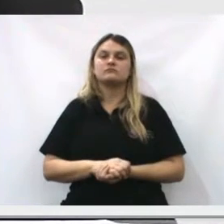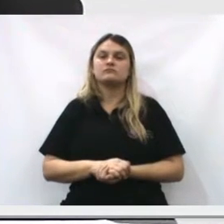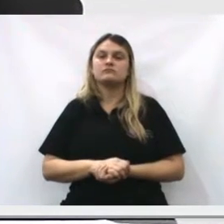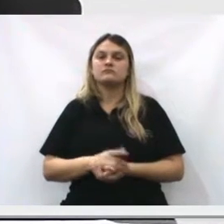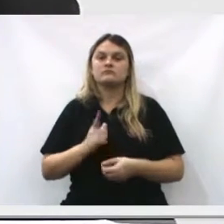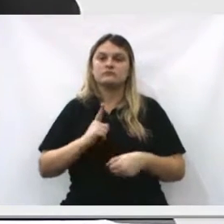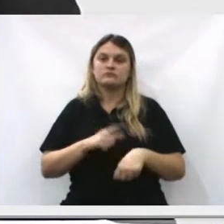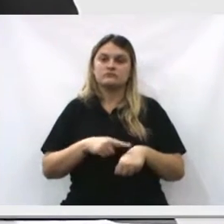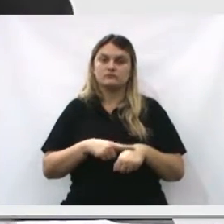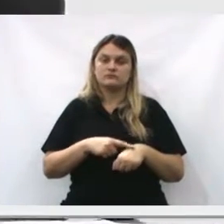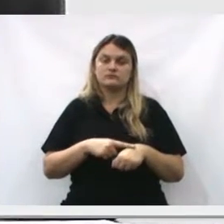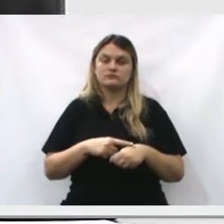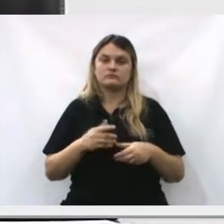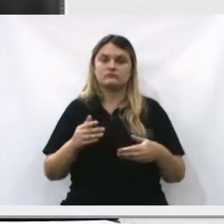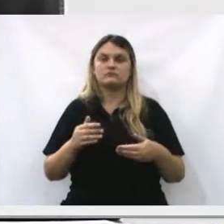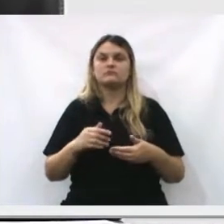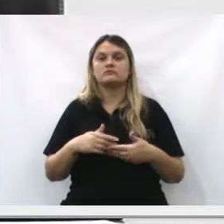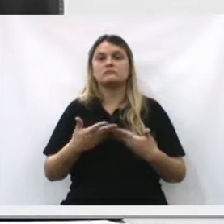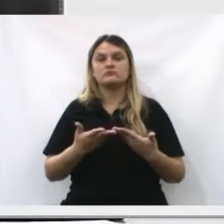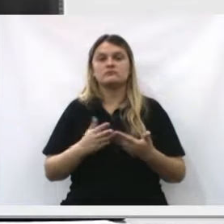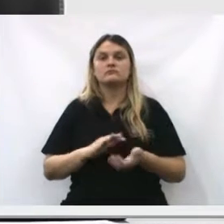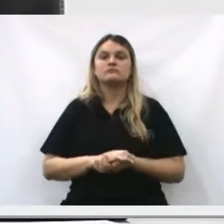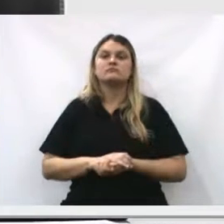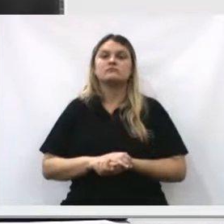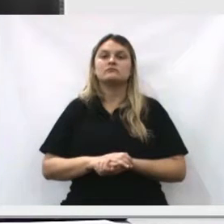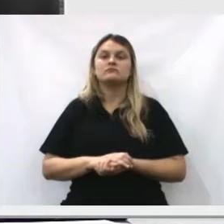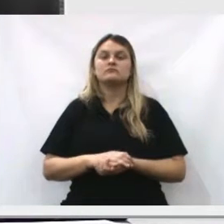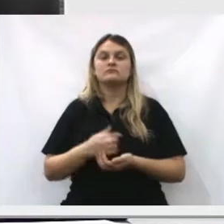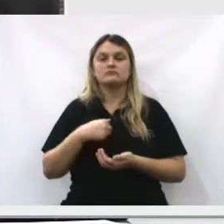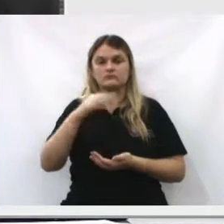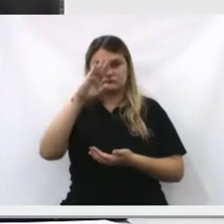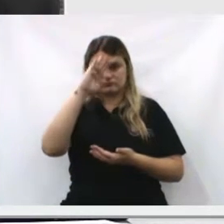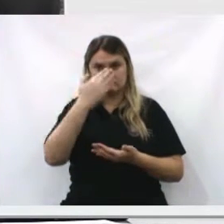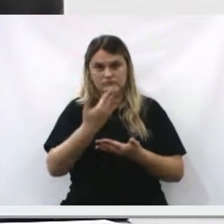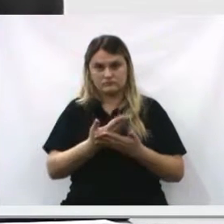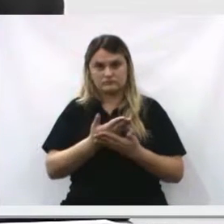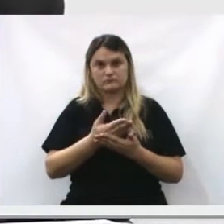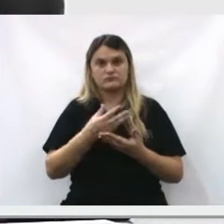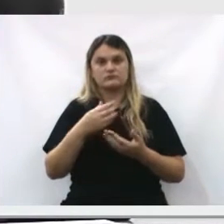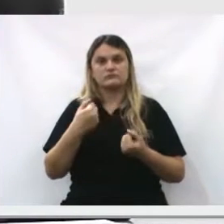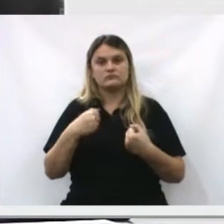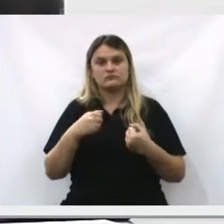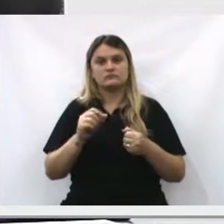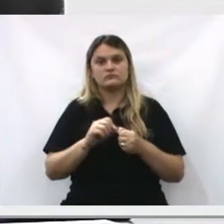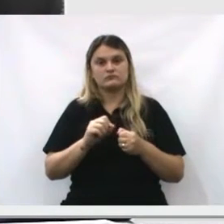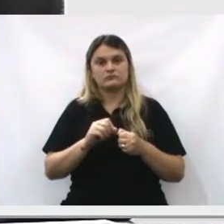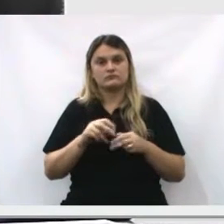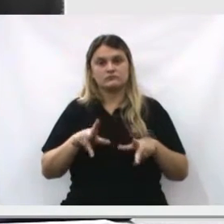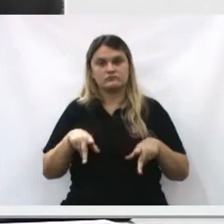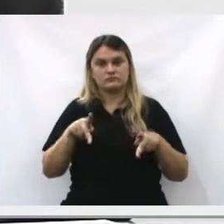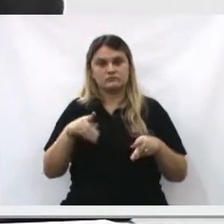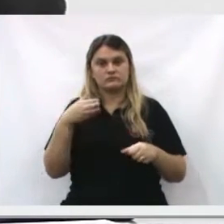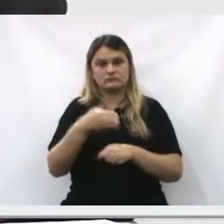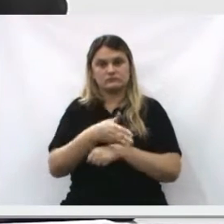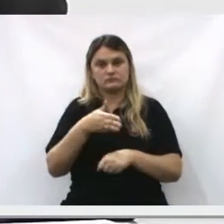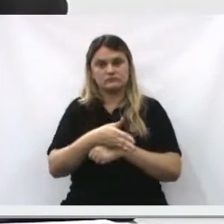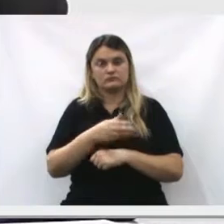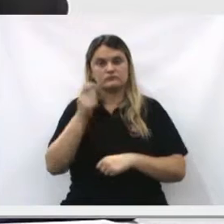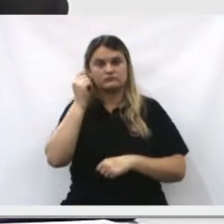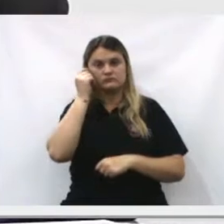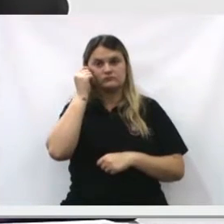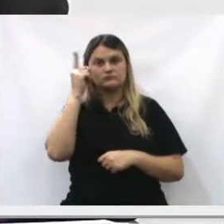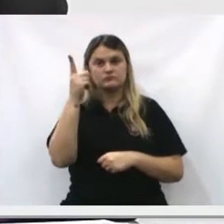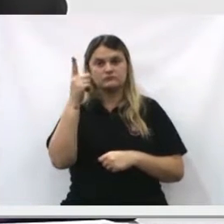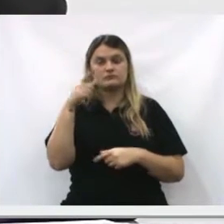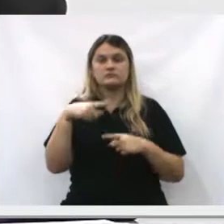mas o requerimento tem um prazo para ser atendido. Então, eu acredito que é assim que tem que ser, o povo